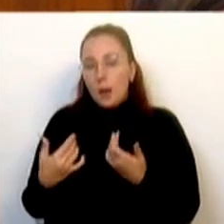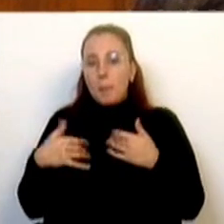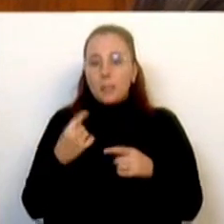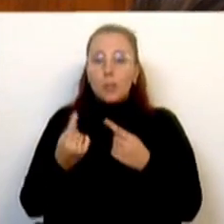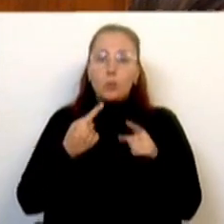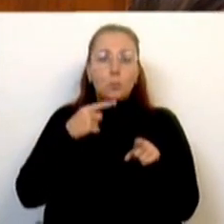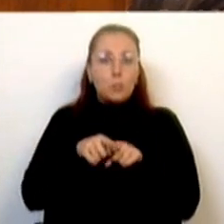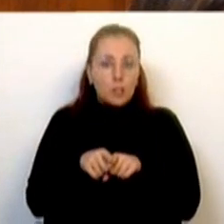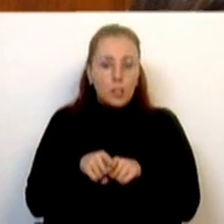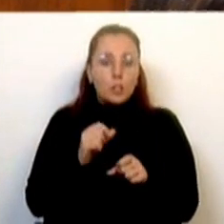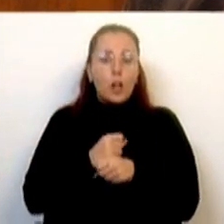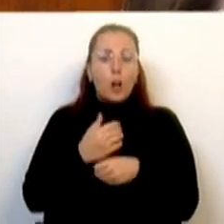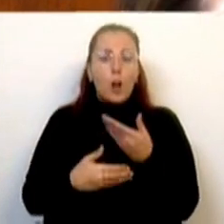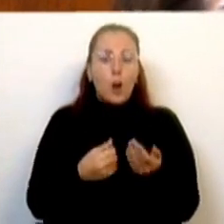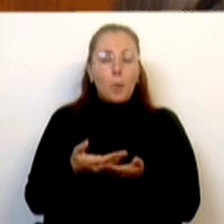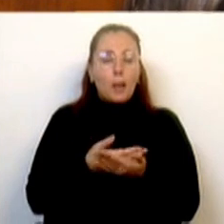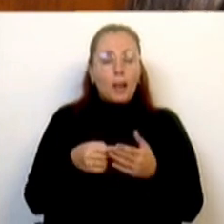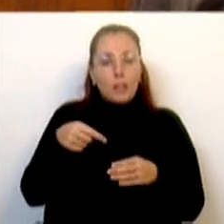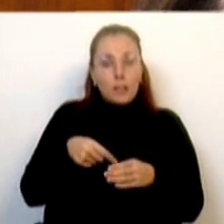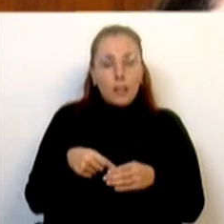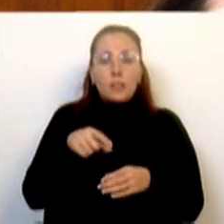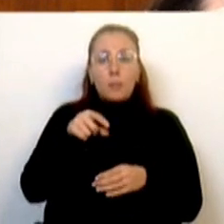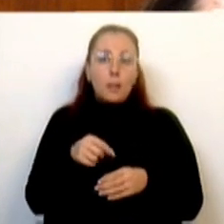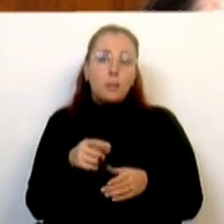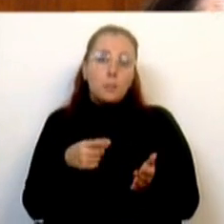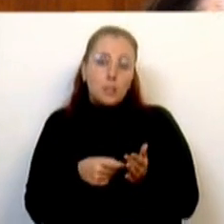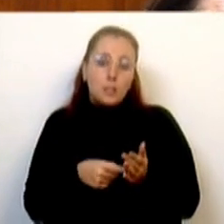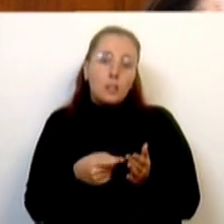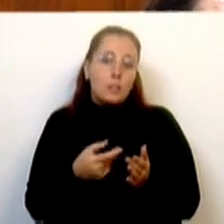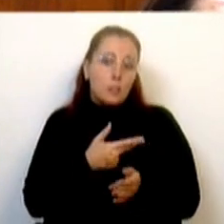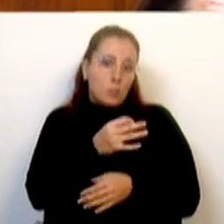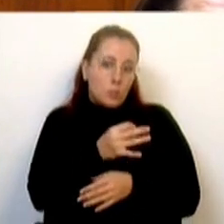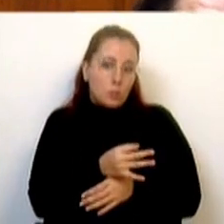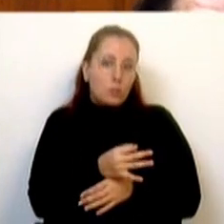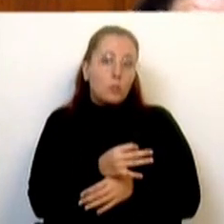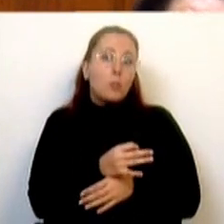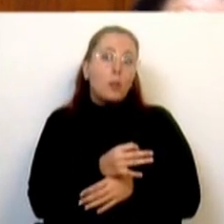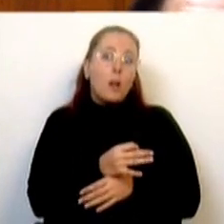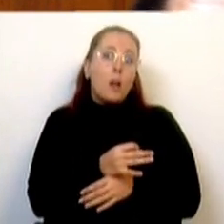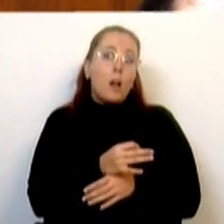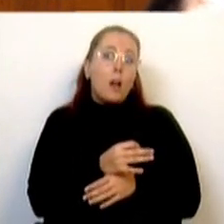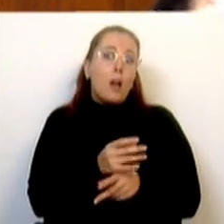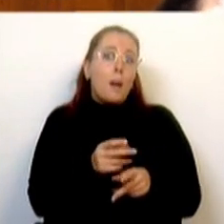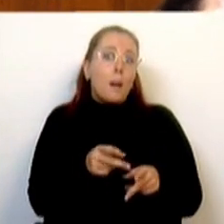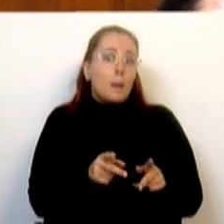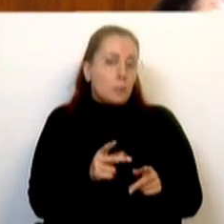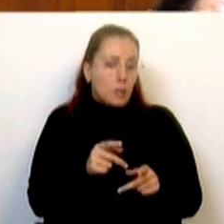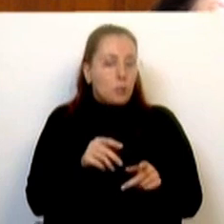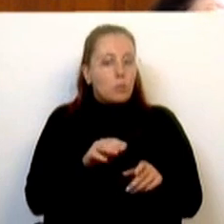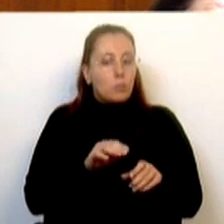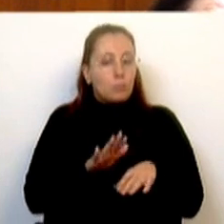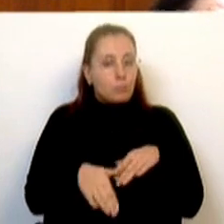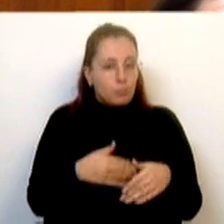políticas sobretudo ligadas ao funcionamento do mercado interno que justificam plenamente que se adote, se dê também esse passo